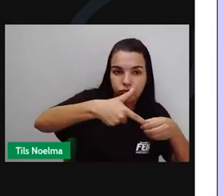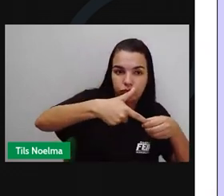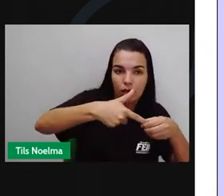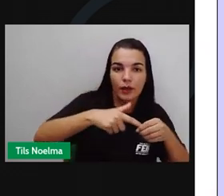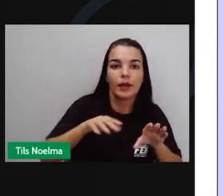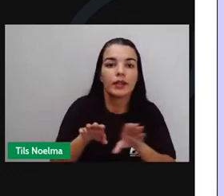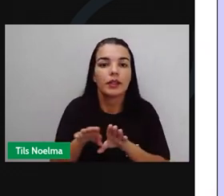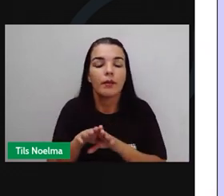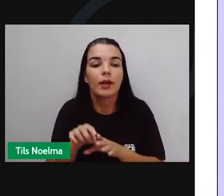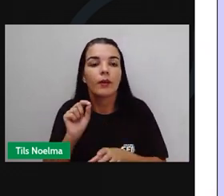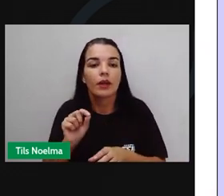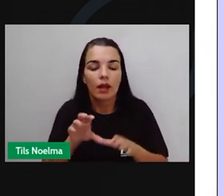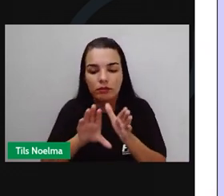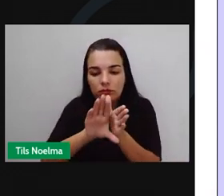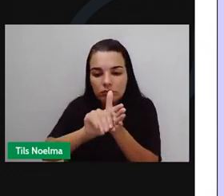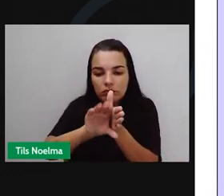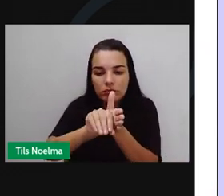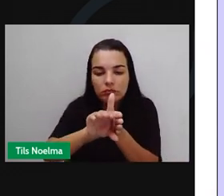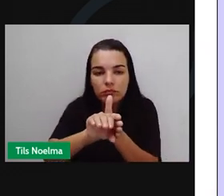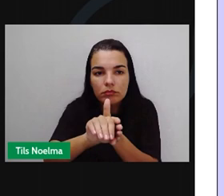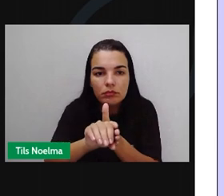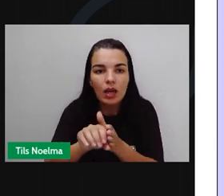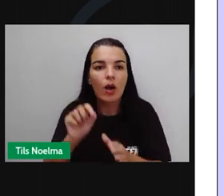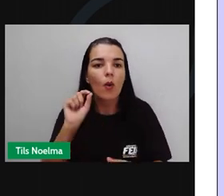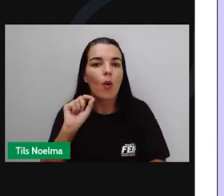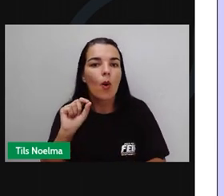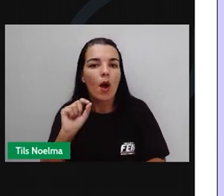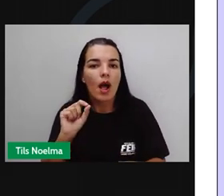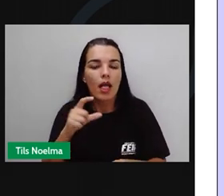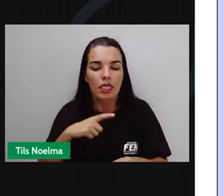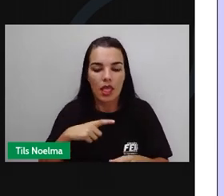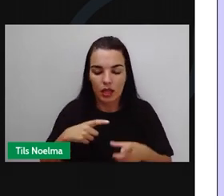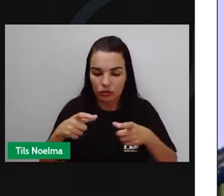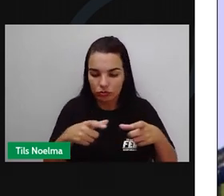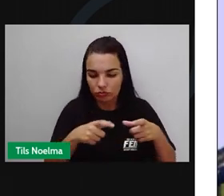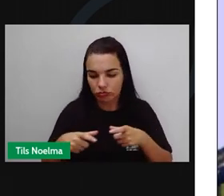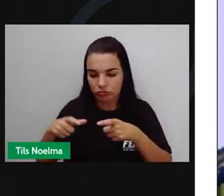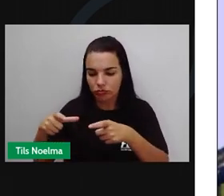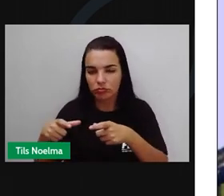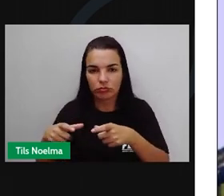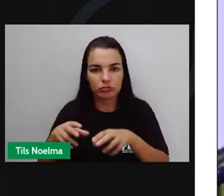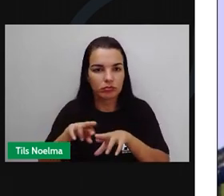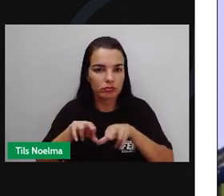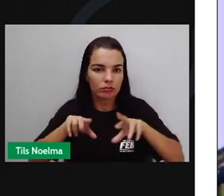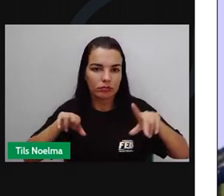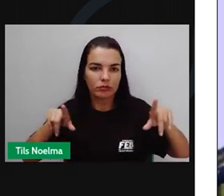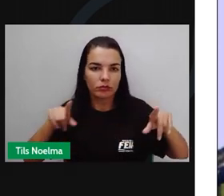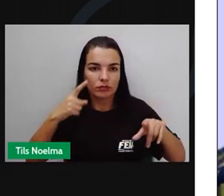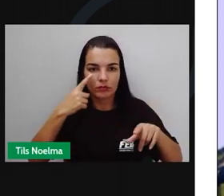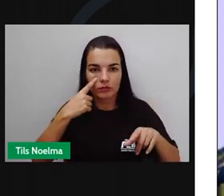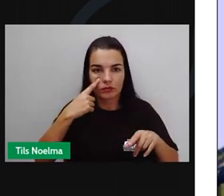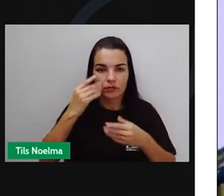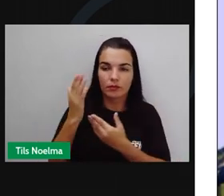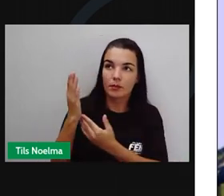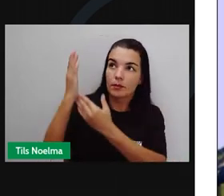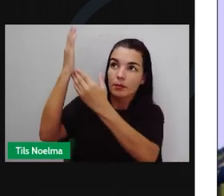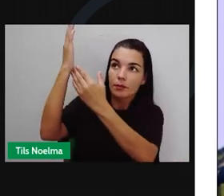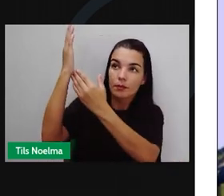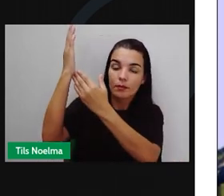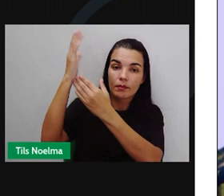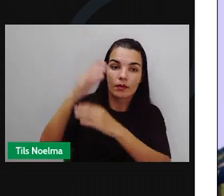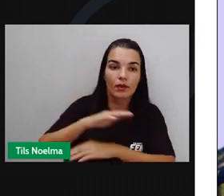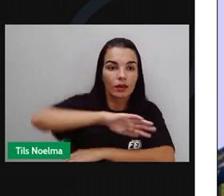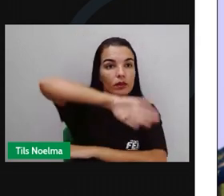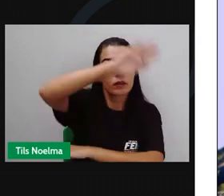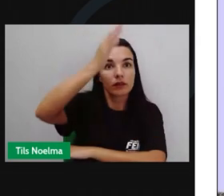bactérias são micro-organismos que podem ser encontrados em diferentes ambientes. Desde o topo das mais altas montanhas até o fundo